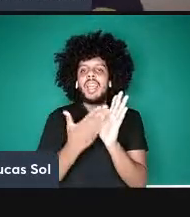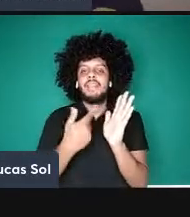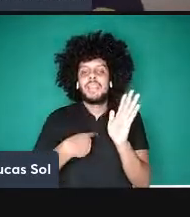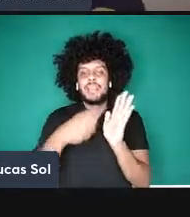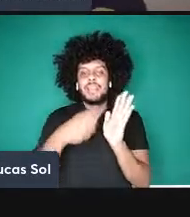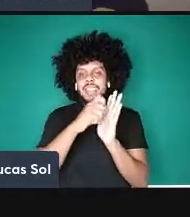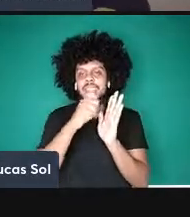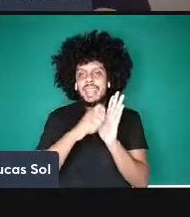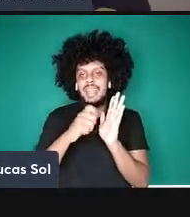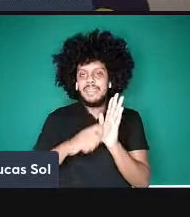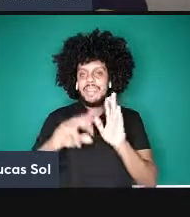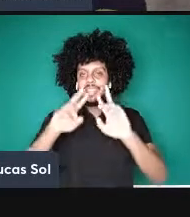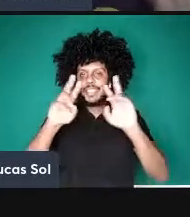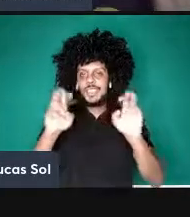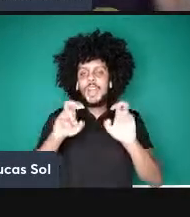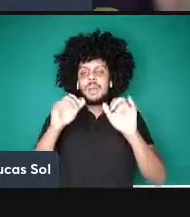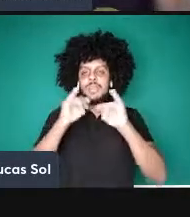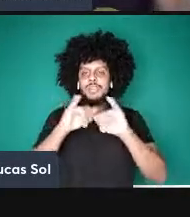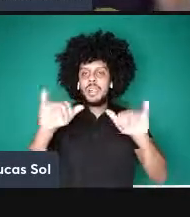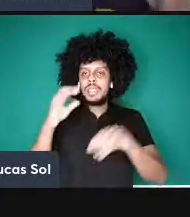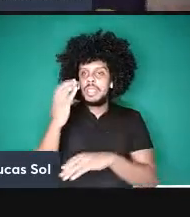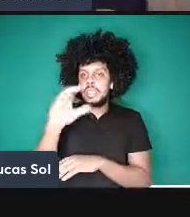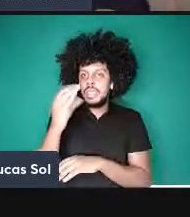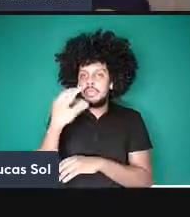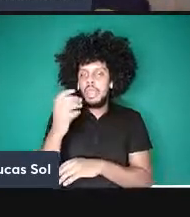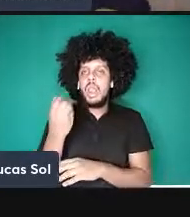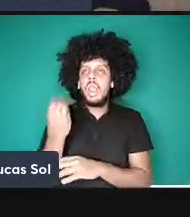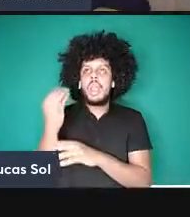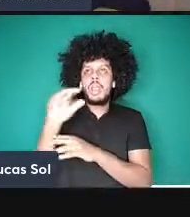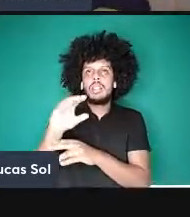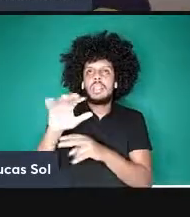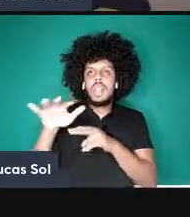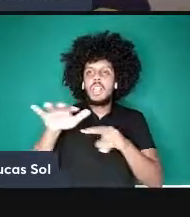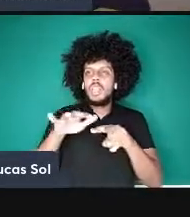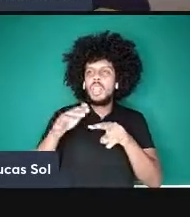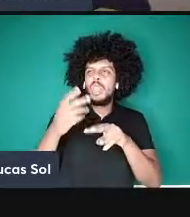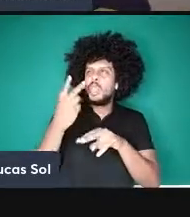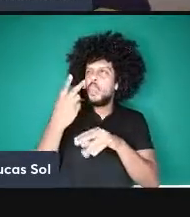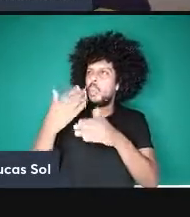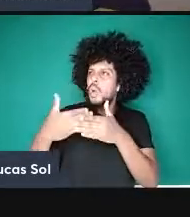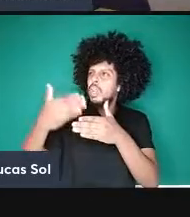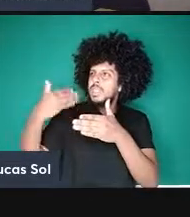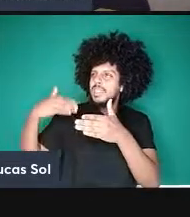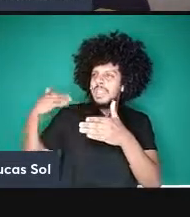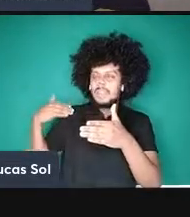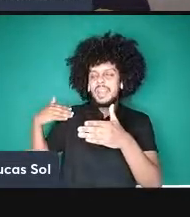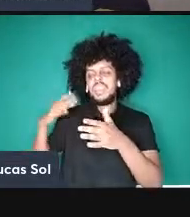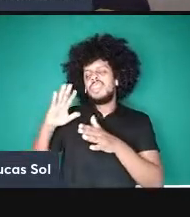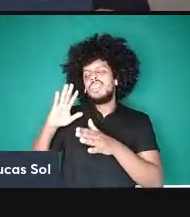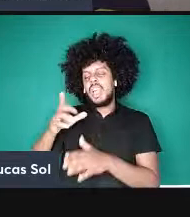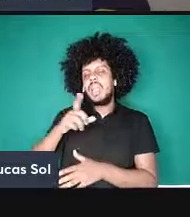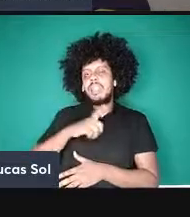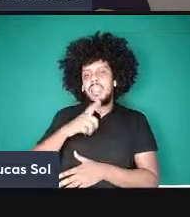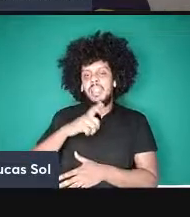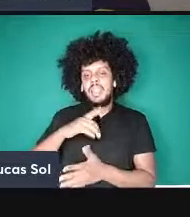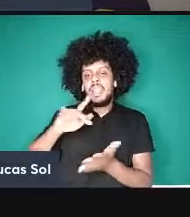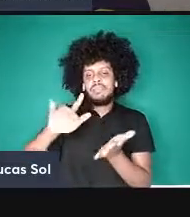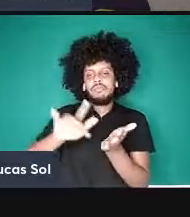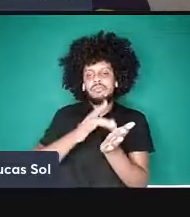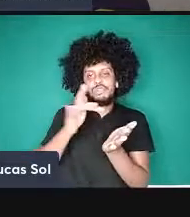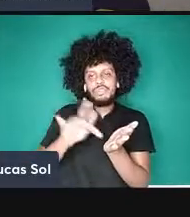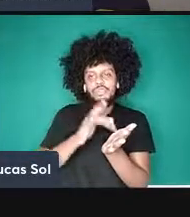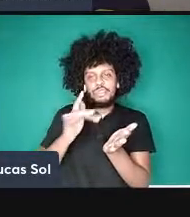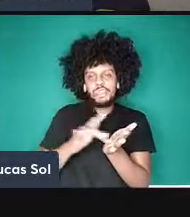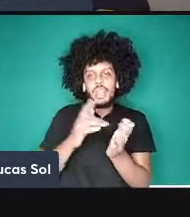científica que foi lançado se eu não me engano há duas semanas já está disponível em formato digital e em formato